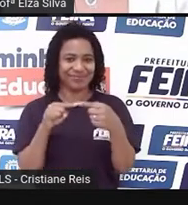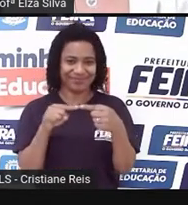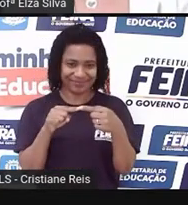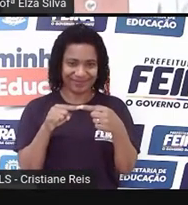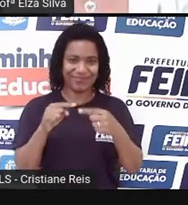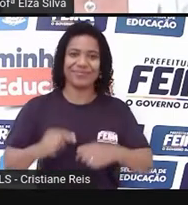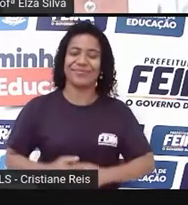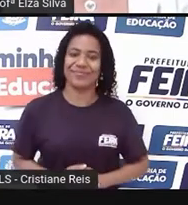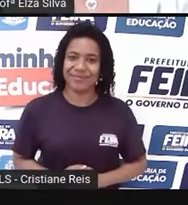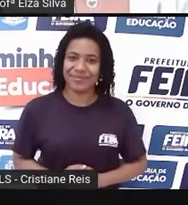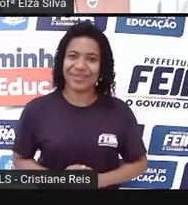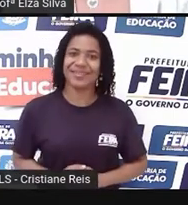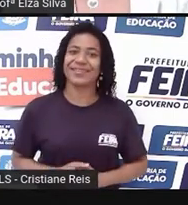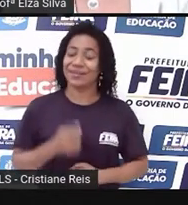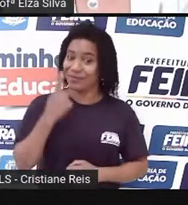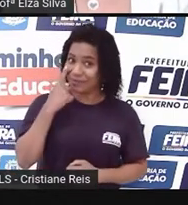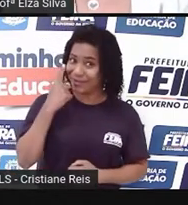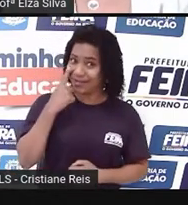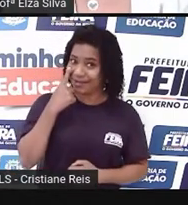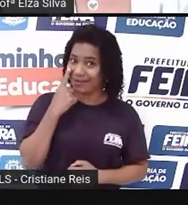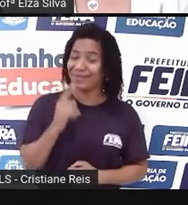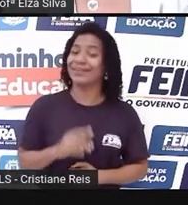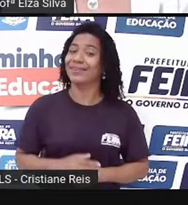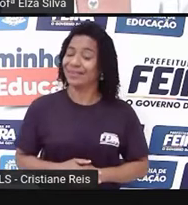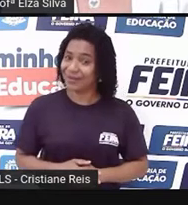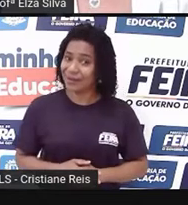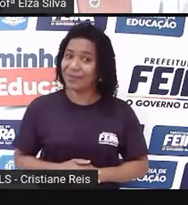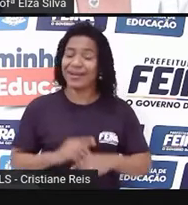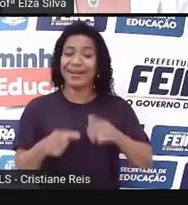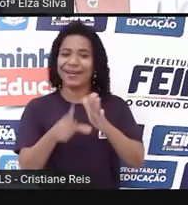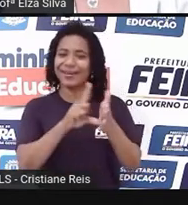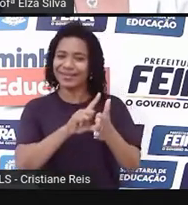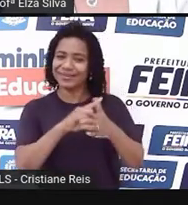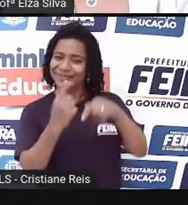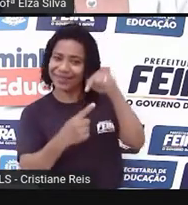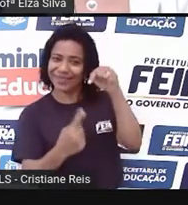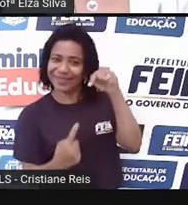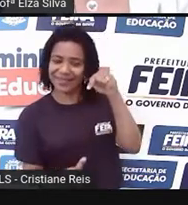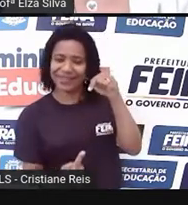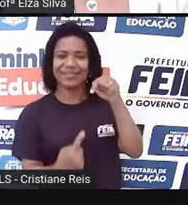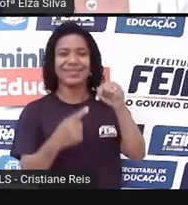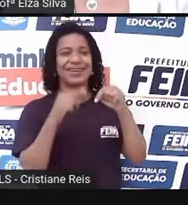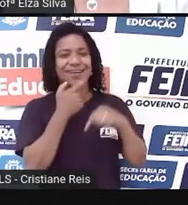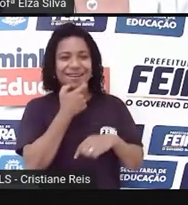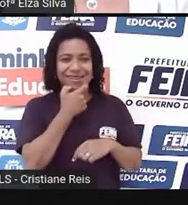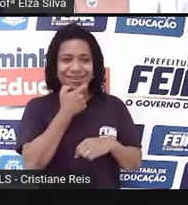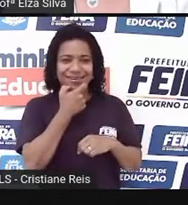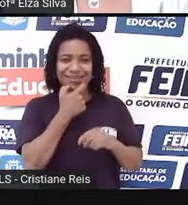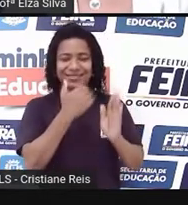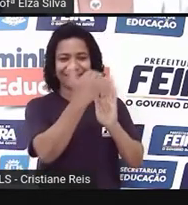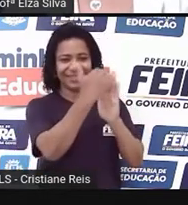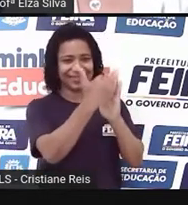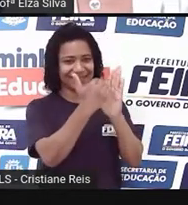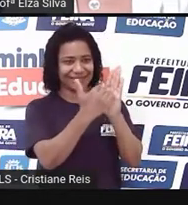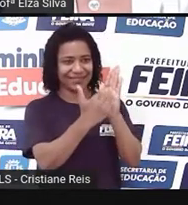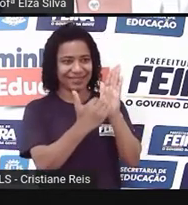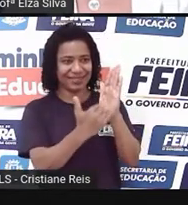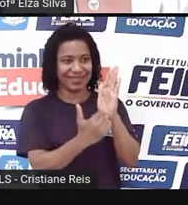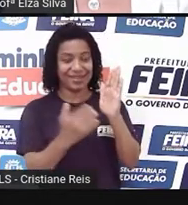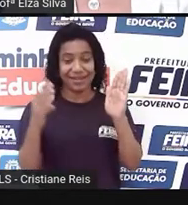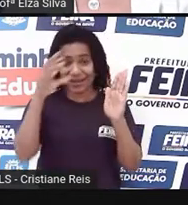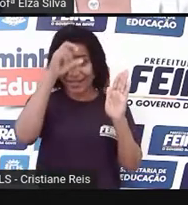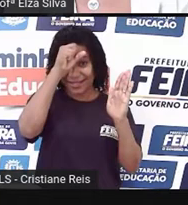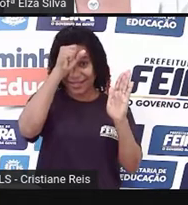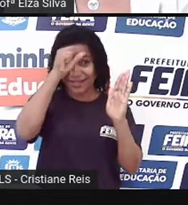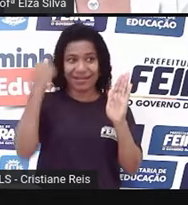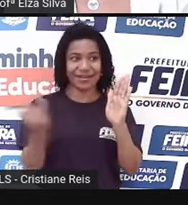é importante que a gente organize o nosso caderno de inglês antes de começarmos a aprender o tema de